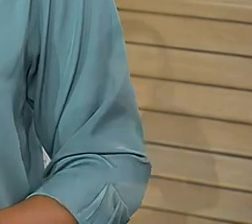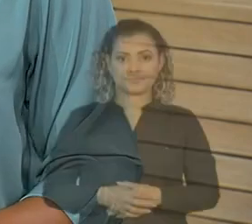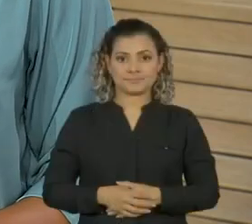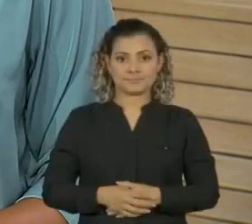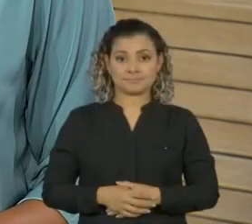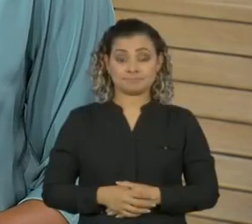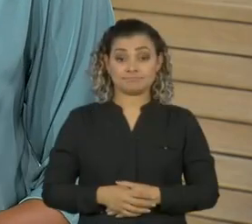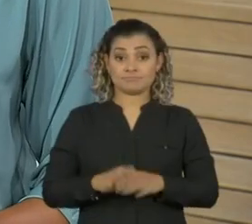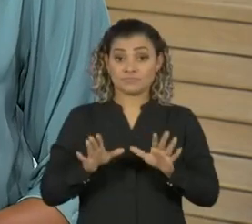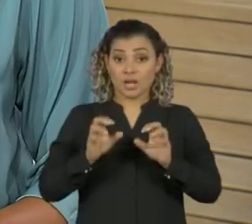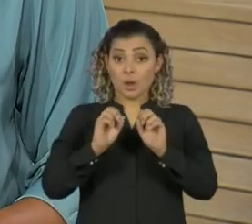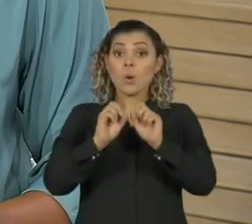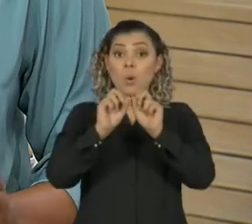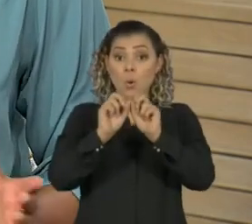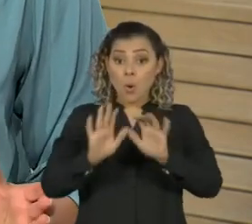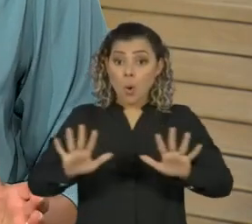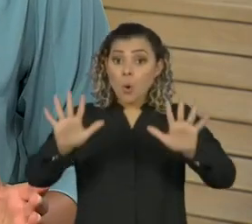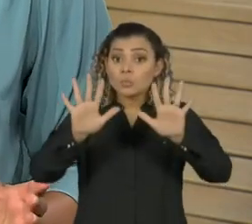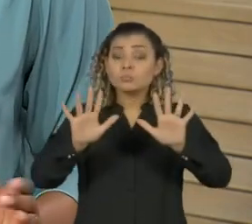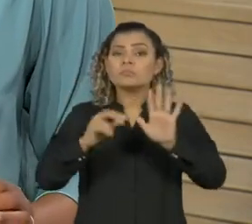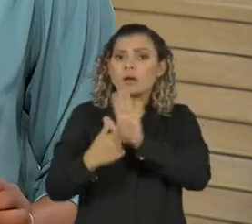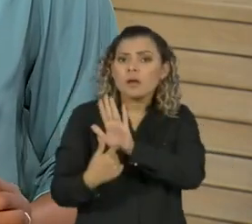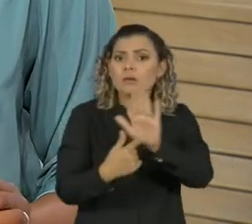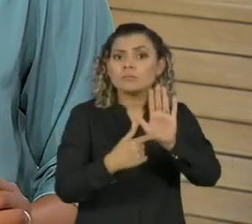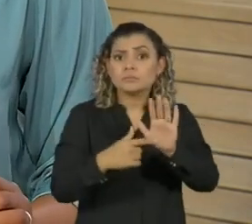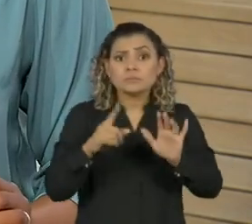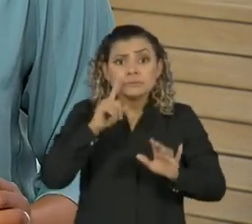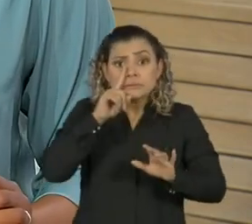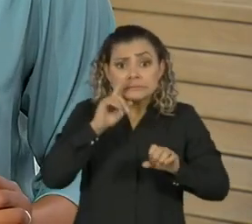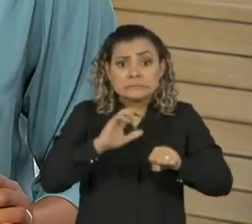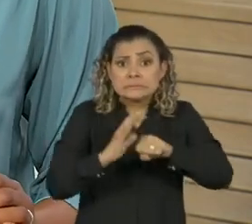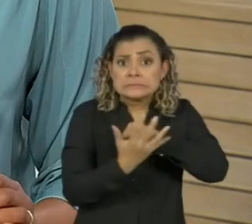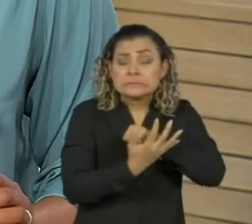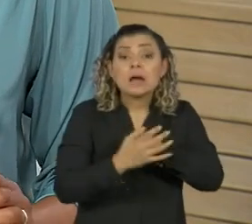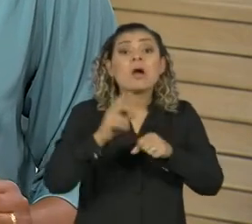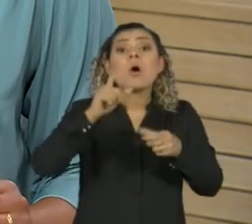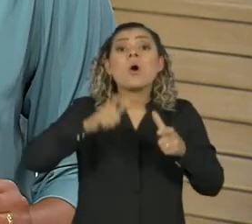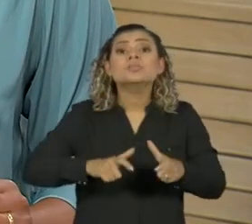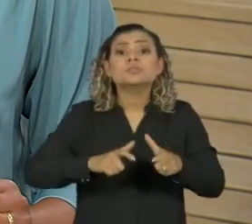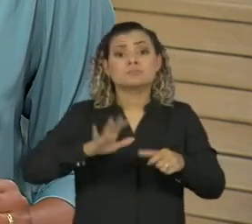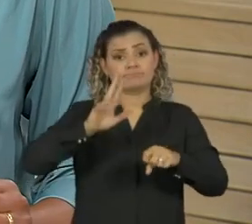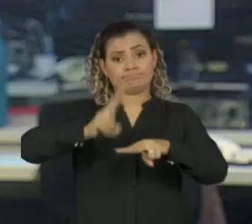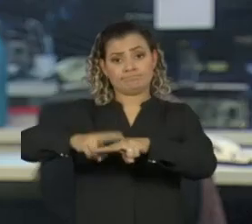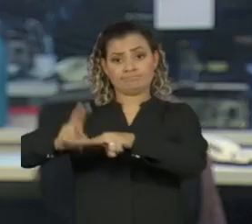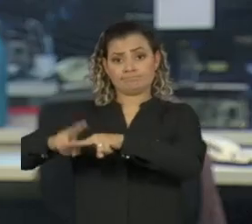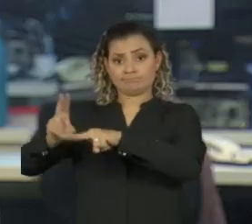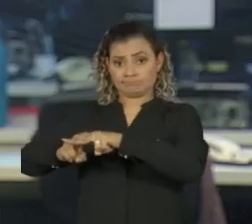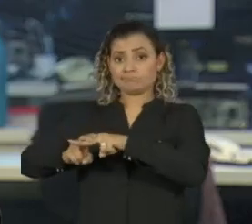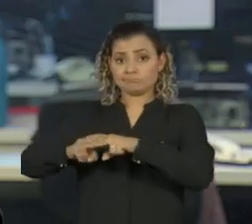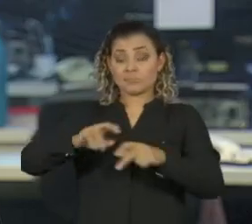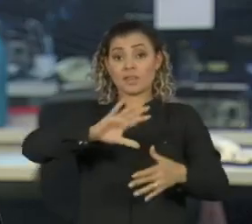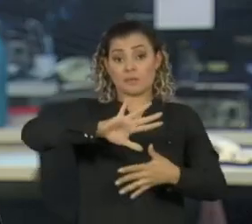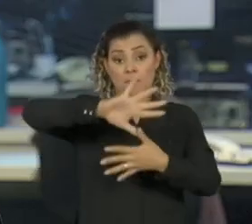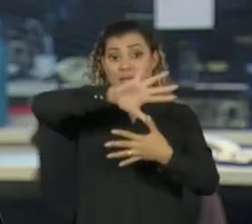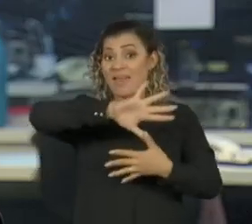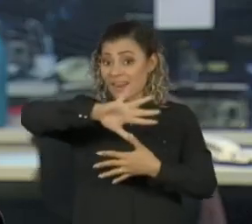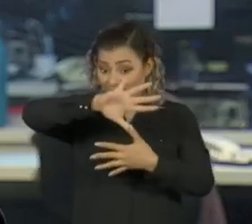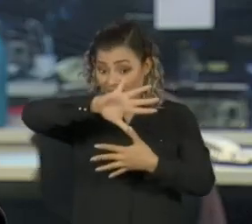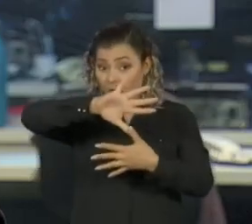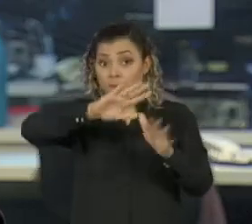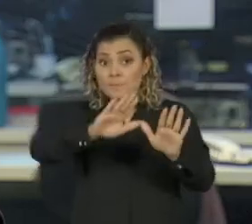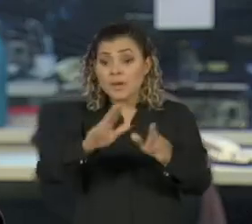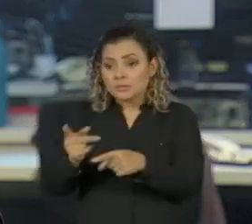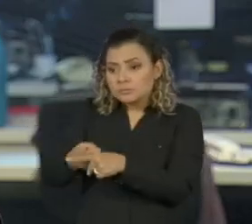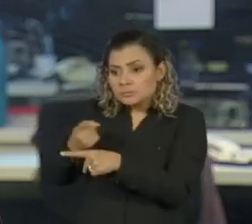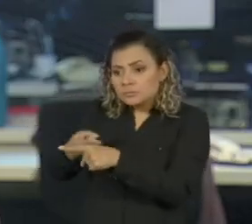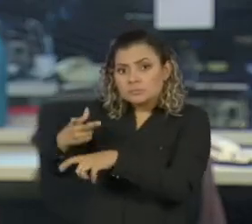A ONU alerta para o risco do coronavírus nas prisões por todo o continente americano. E Reino Unido já tem o maior número